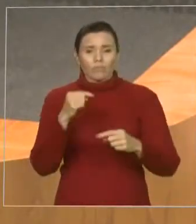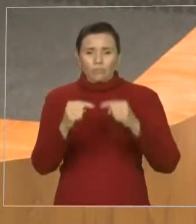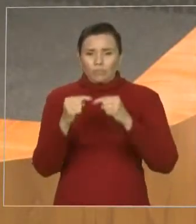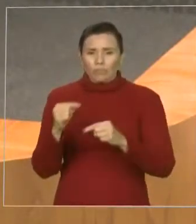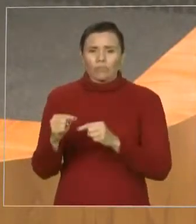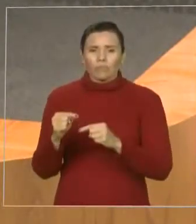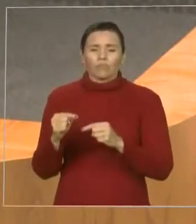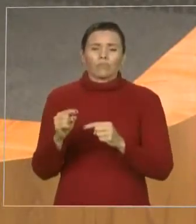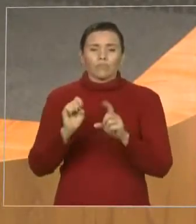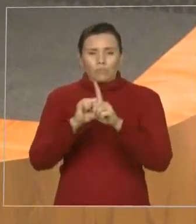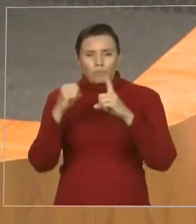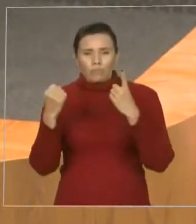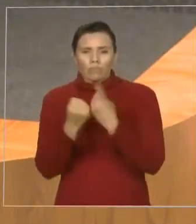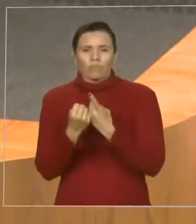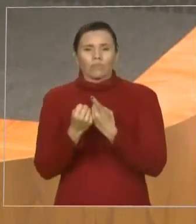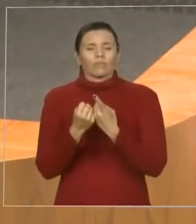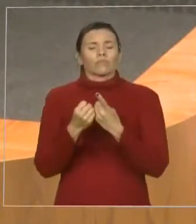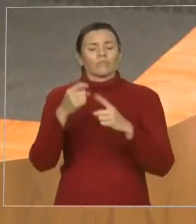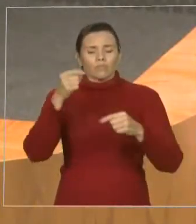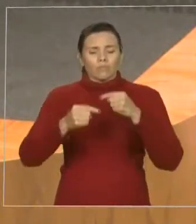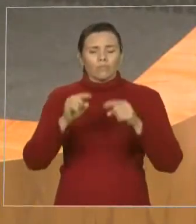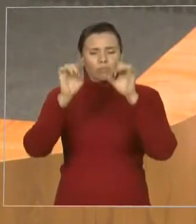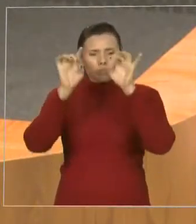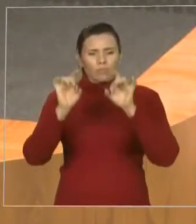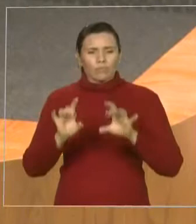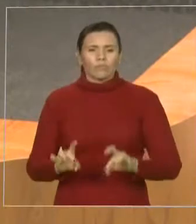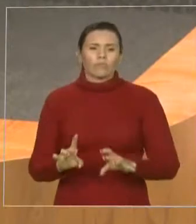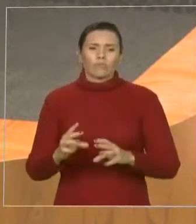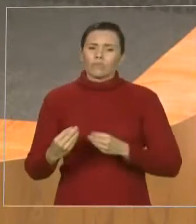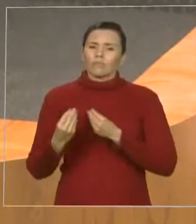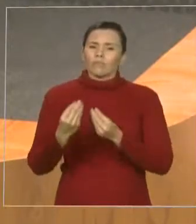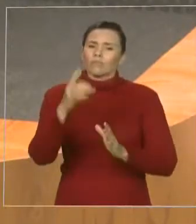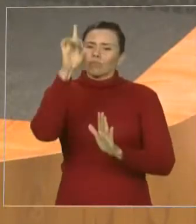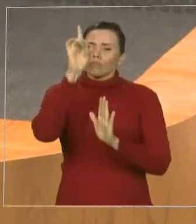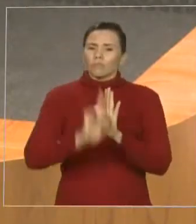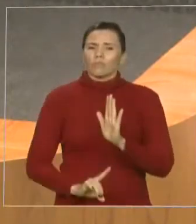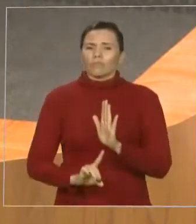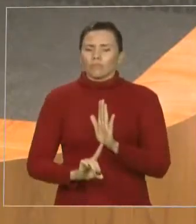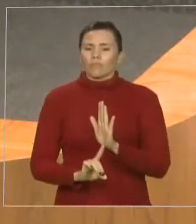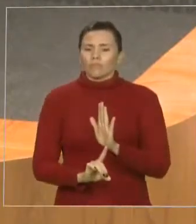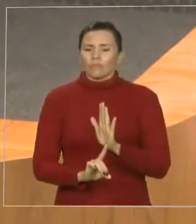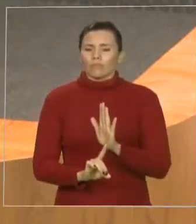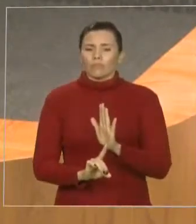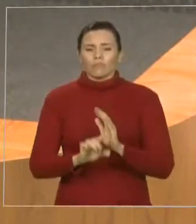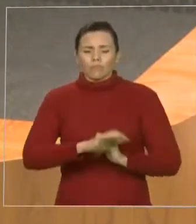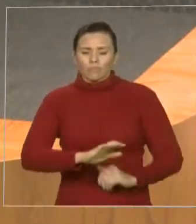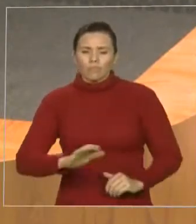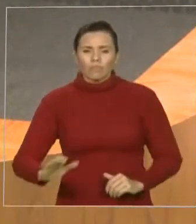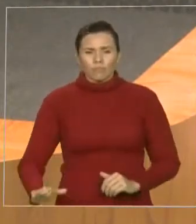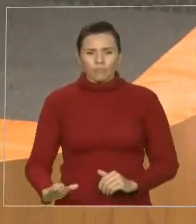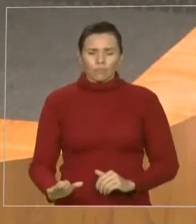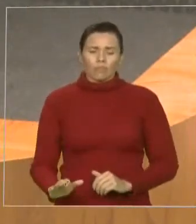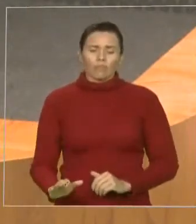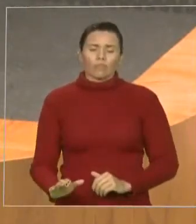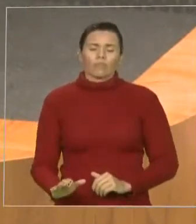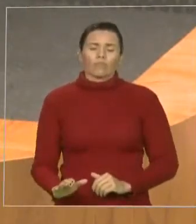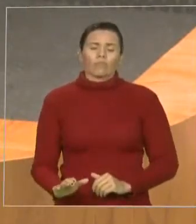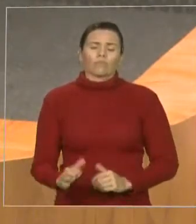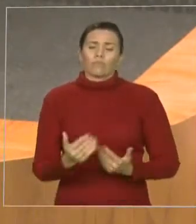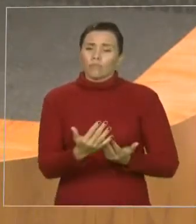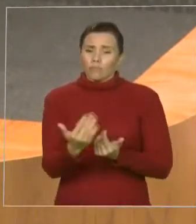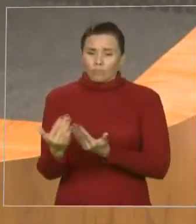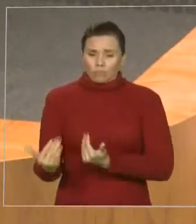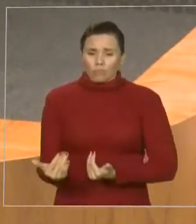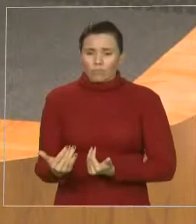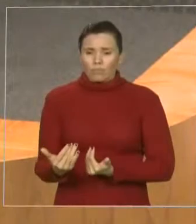a dinâmica do sistema de garantias de direitos de crianças e adolescentes, bem como otimizar